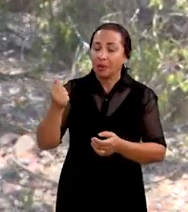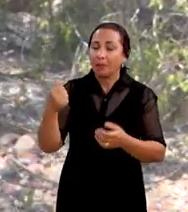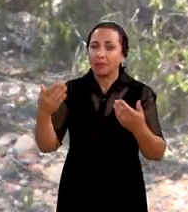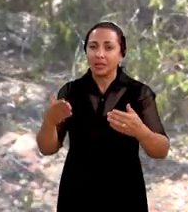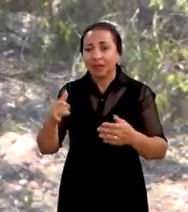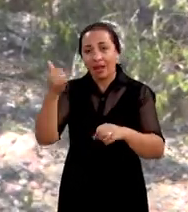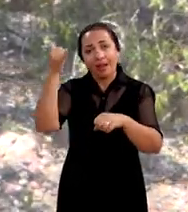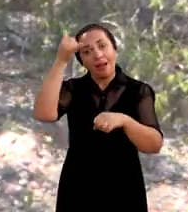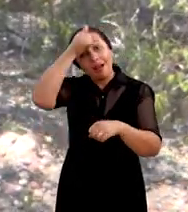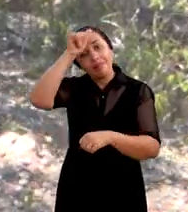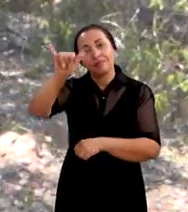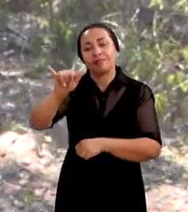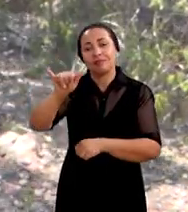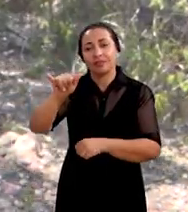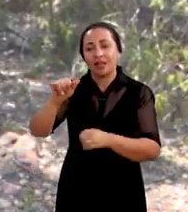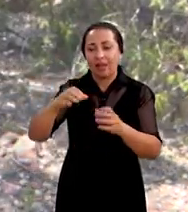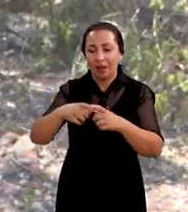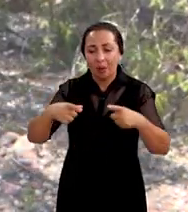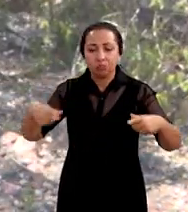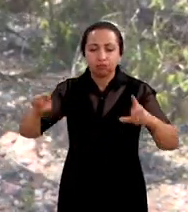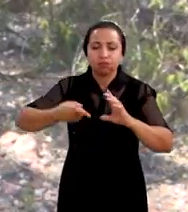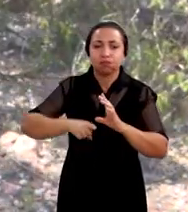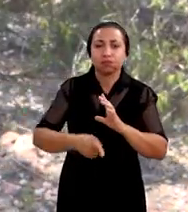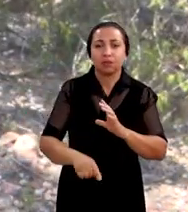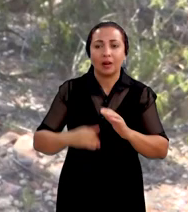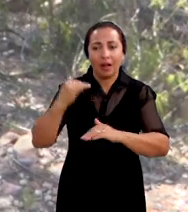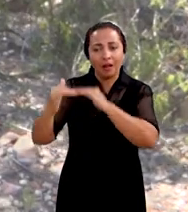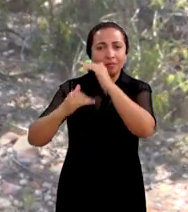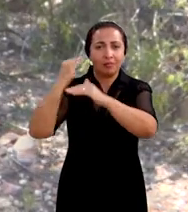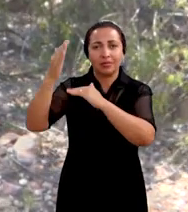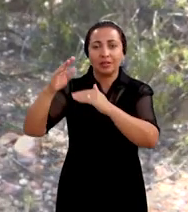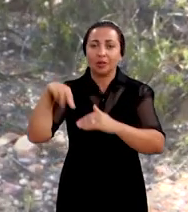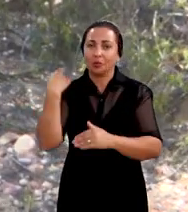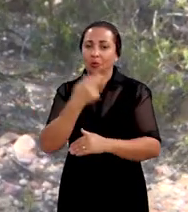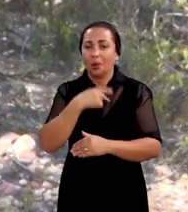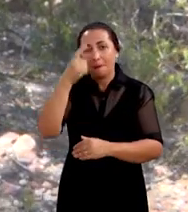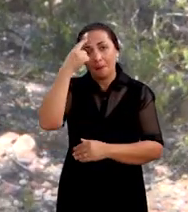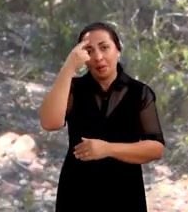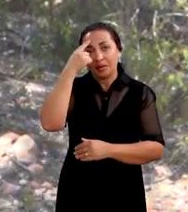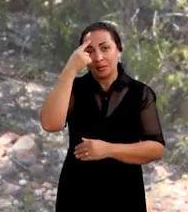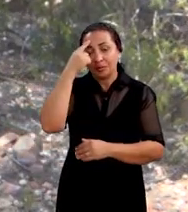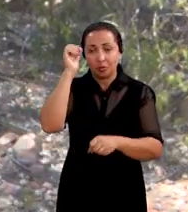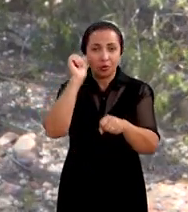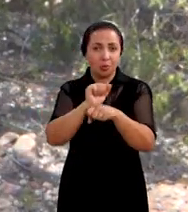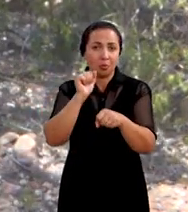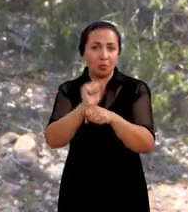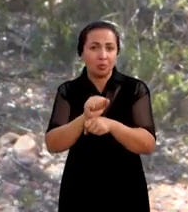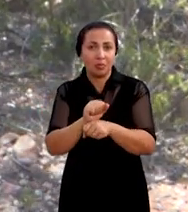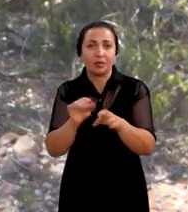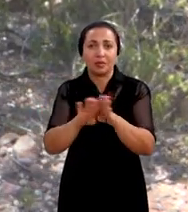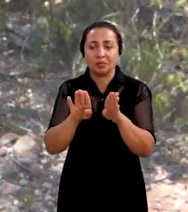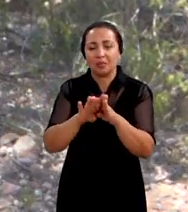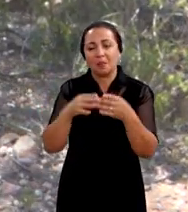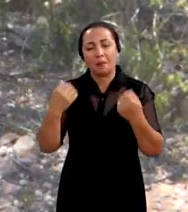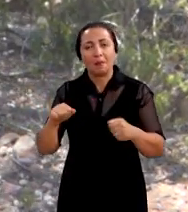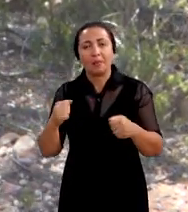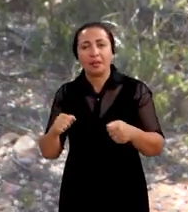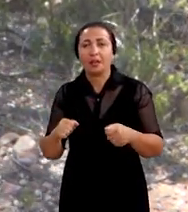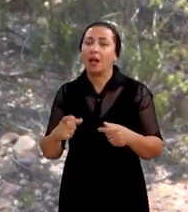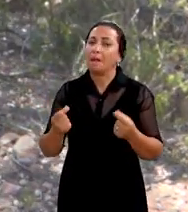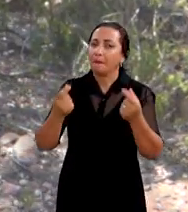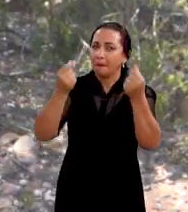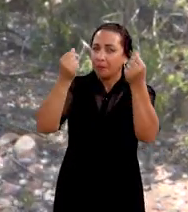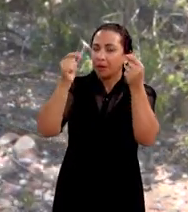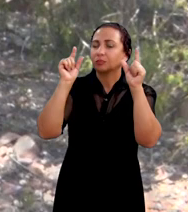recuperar e evitar que essas erosões avancem. Então, gente pensou em maneiras de conter a erosão que pudesse